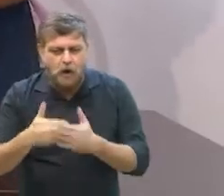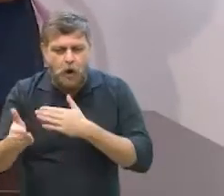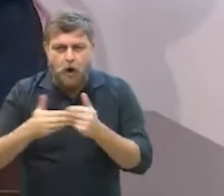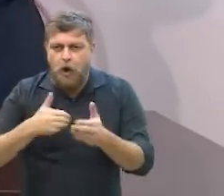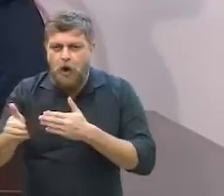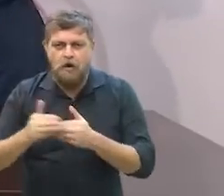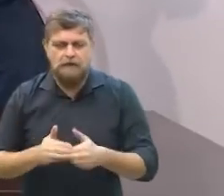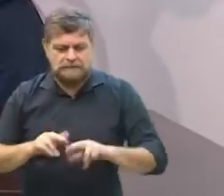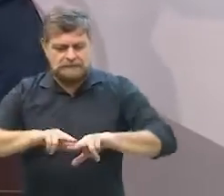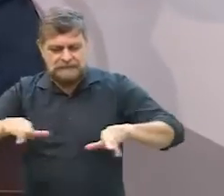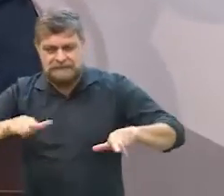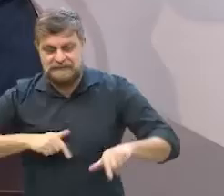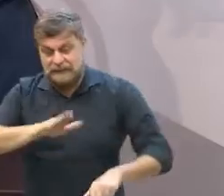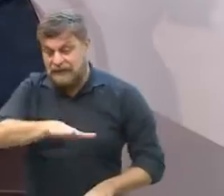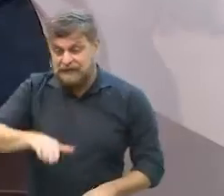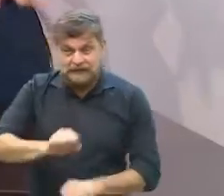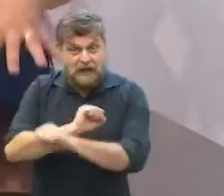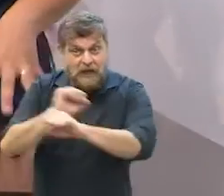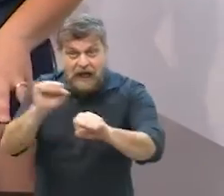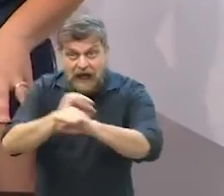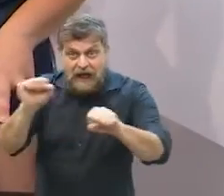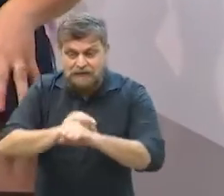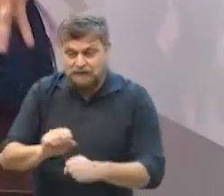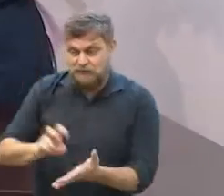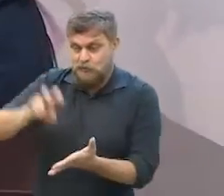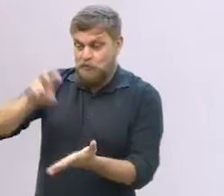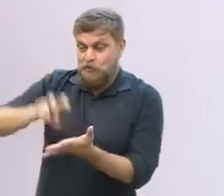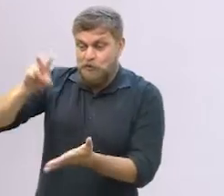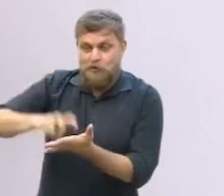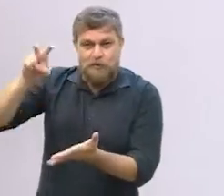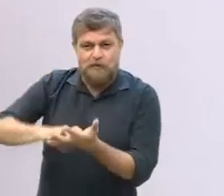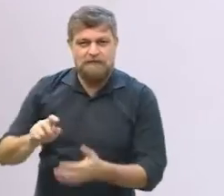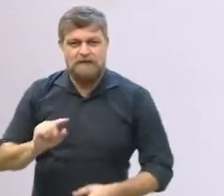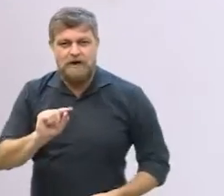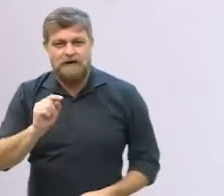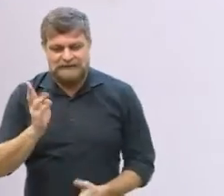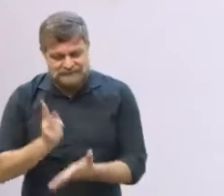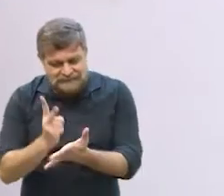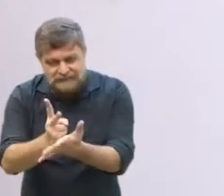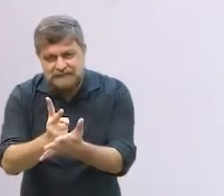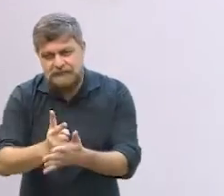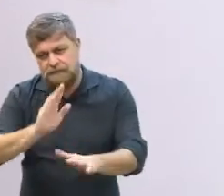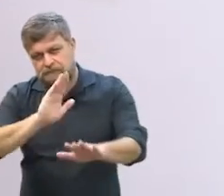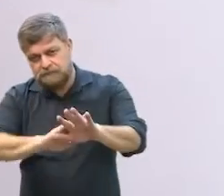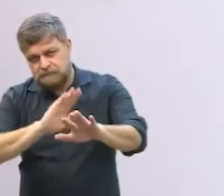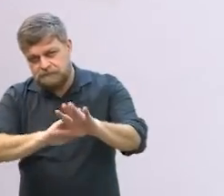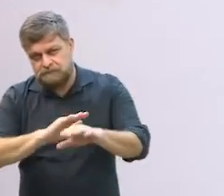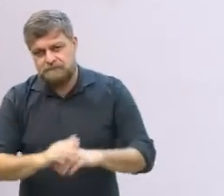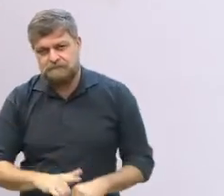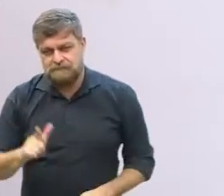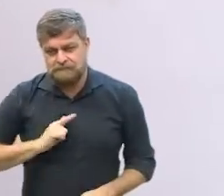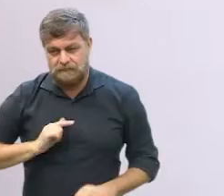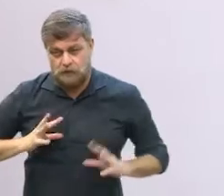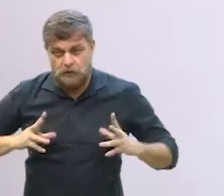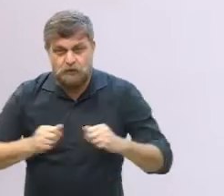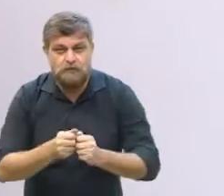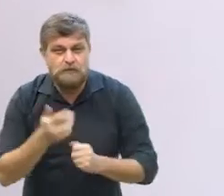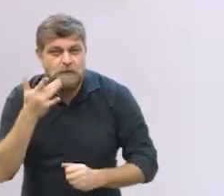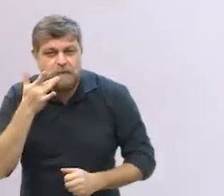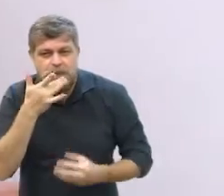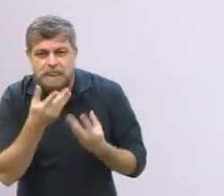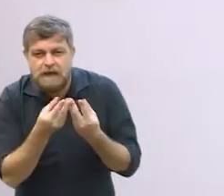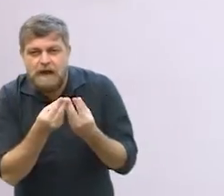confeito colorido que as crianças adoram é sucesso agora o que sempre faz muito sucesso e todo mundo gosta